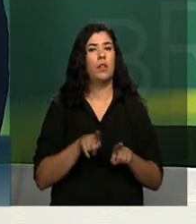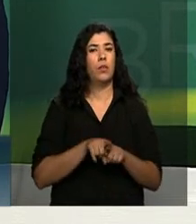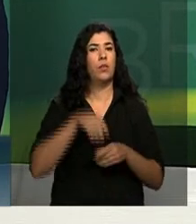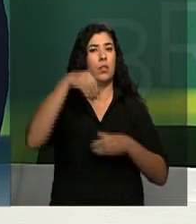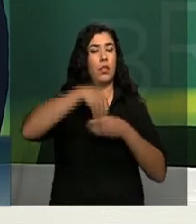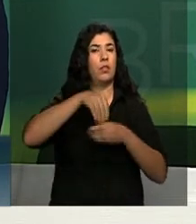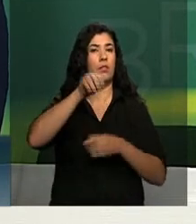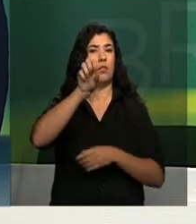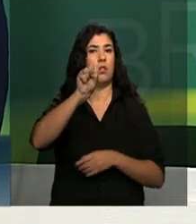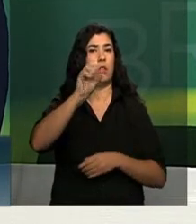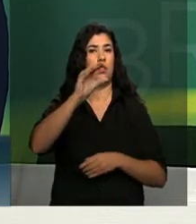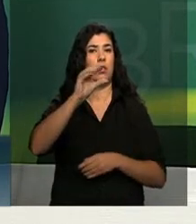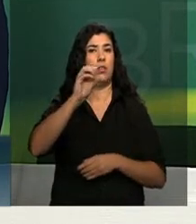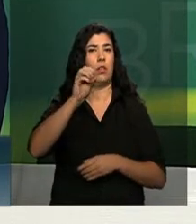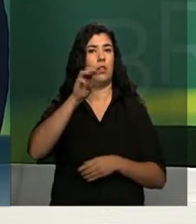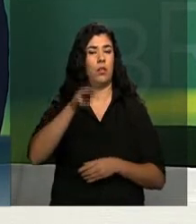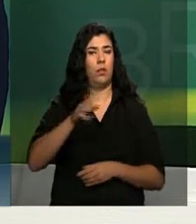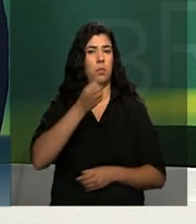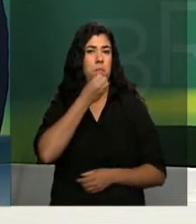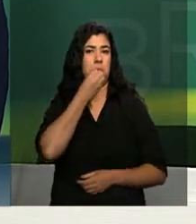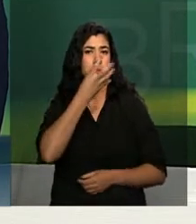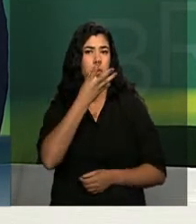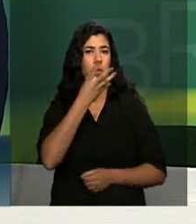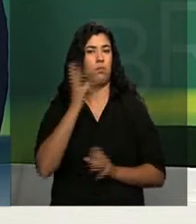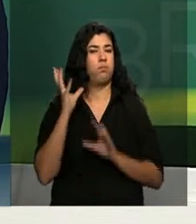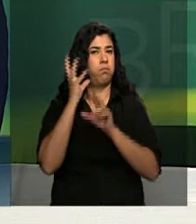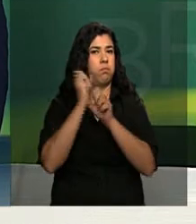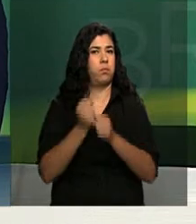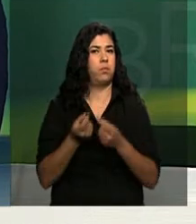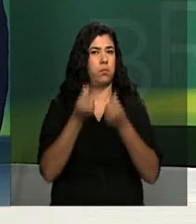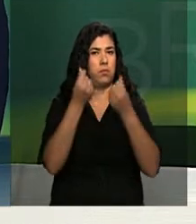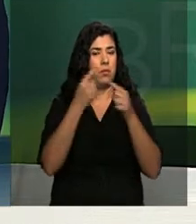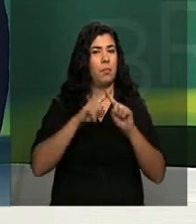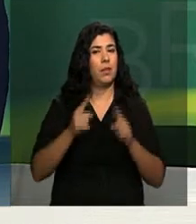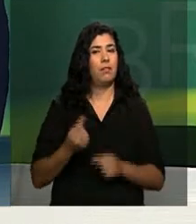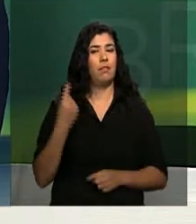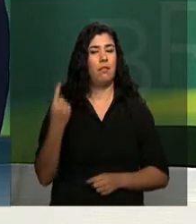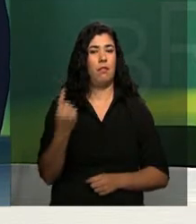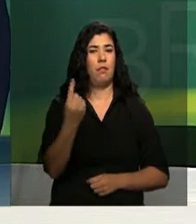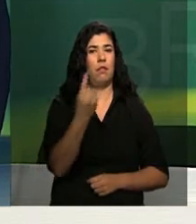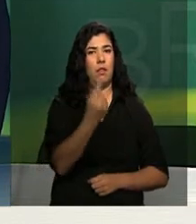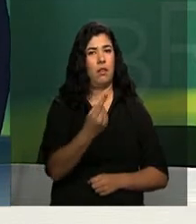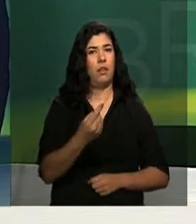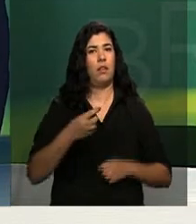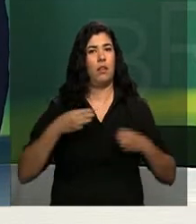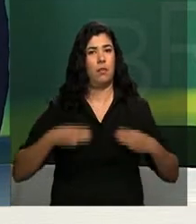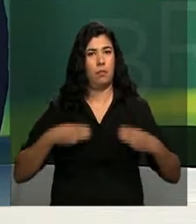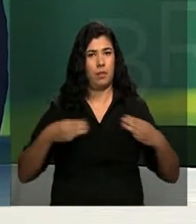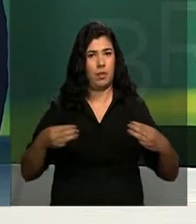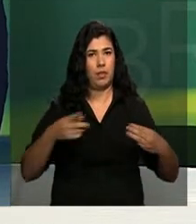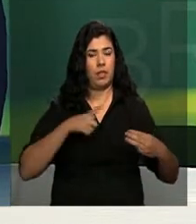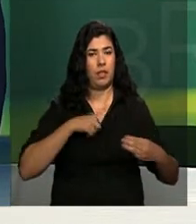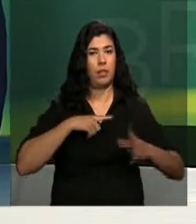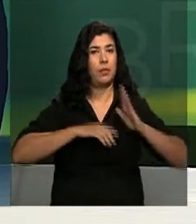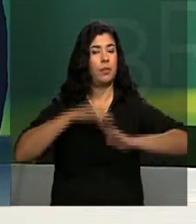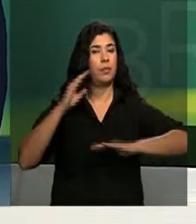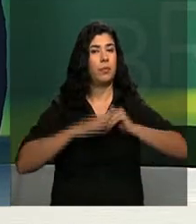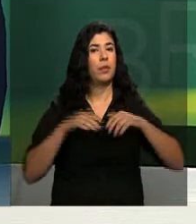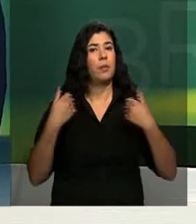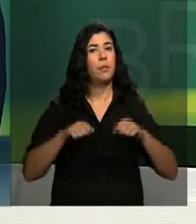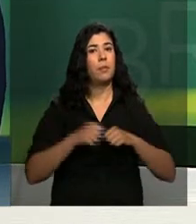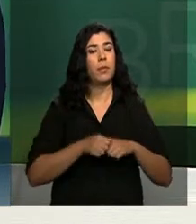No meu entender, é um bom orçamento. Claro que tem as iniciativas dos ministérios. Tudo isso eu quero me interar, tomar